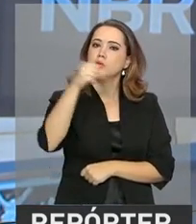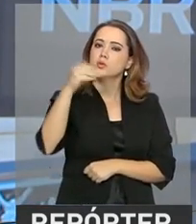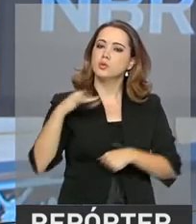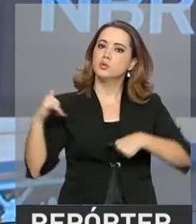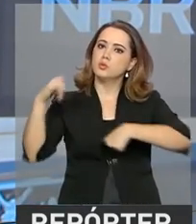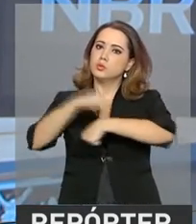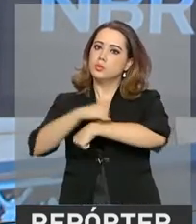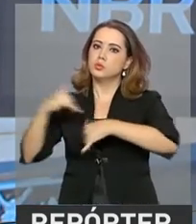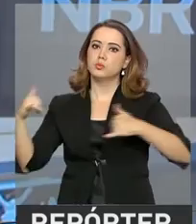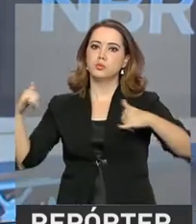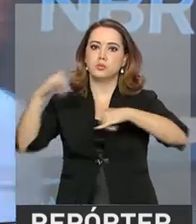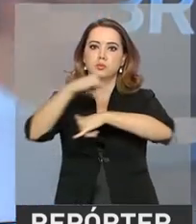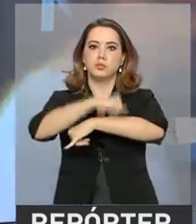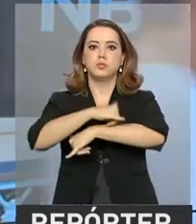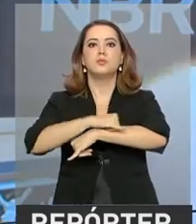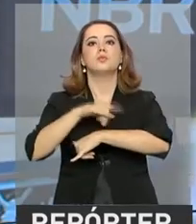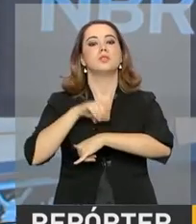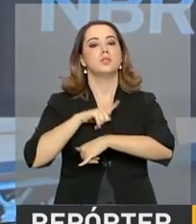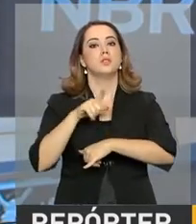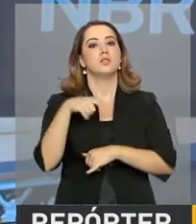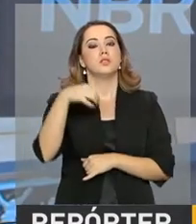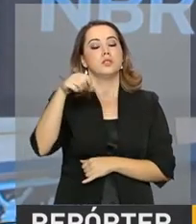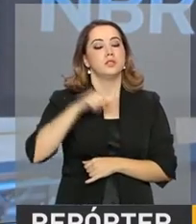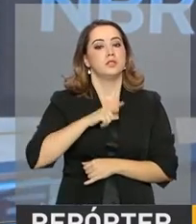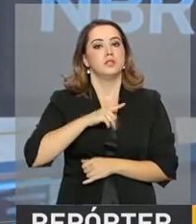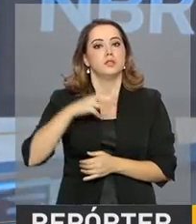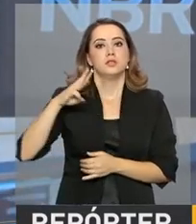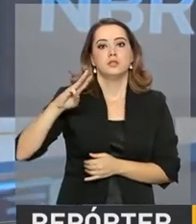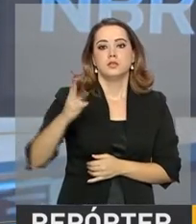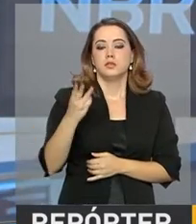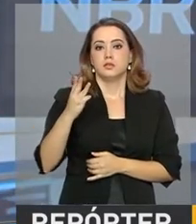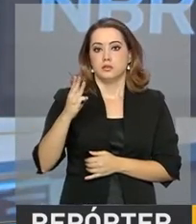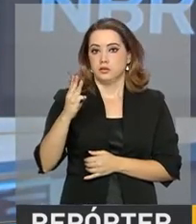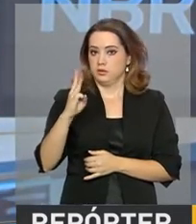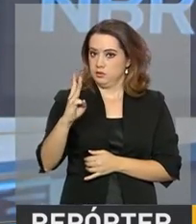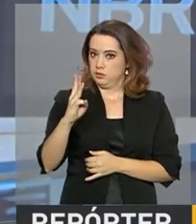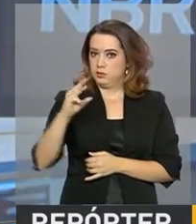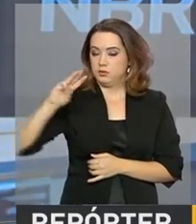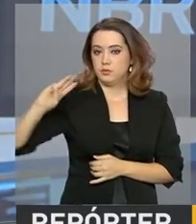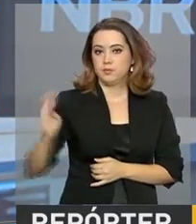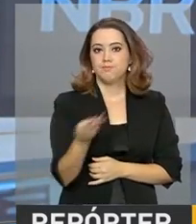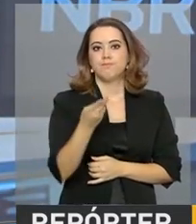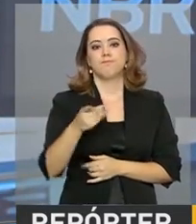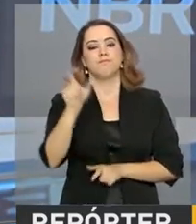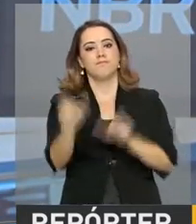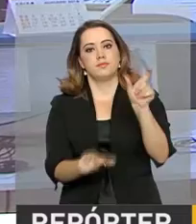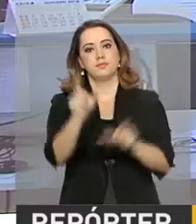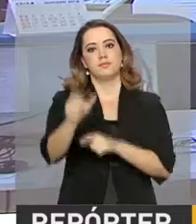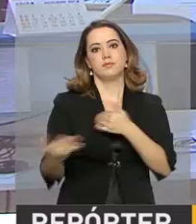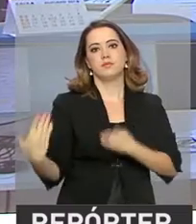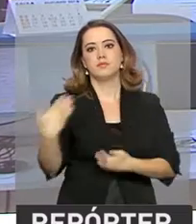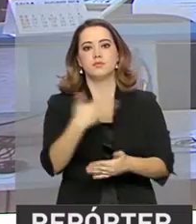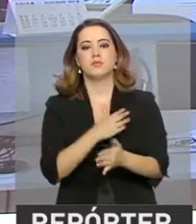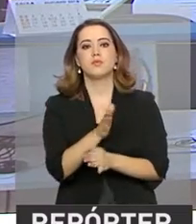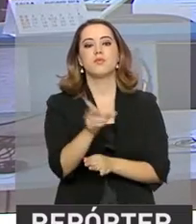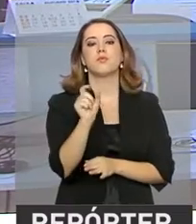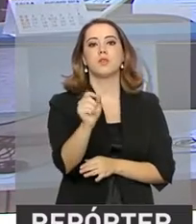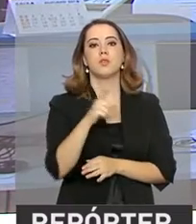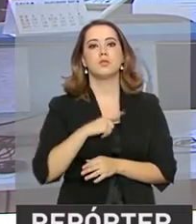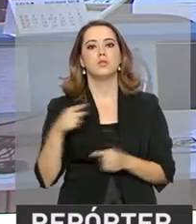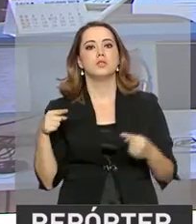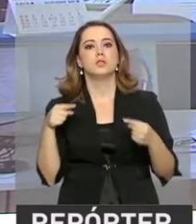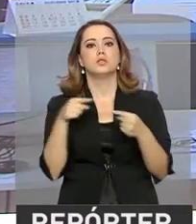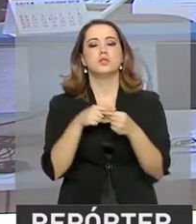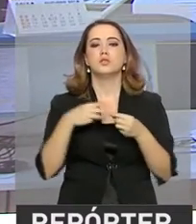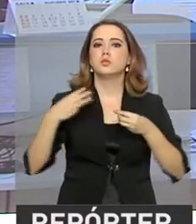chegadas e saídas para os Jogos, foram transportados quase 3 milhões de passageiros. De acordo com o